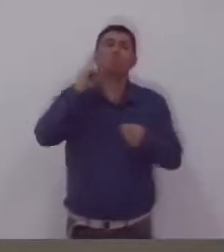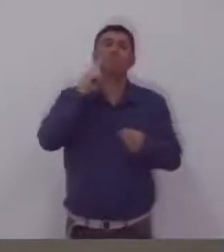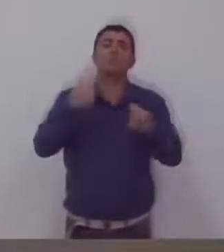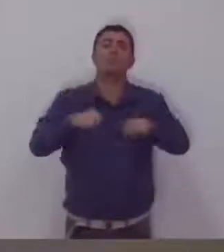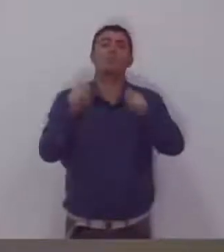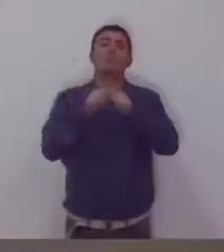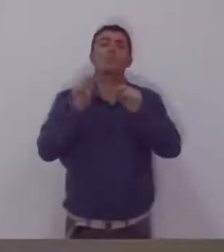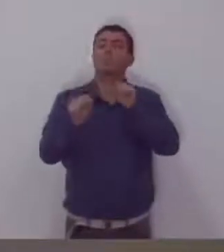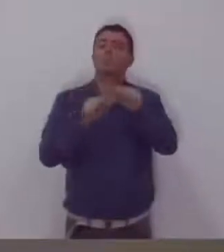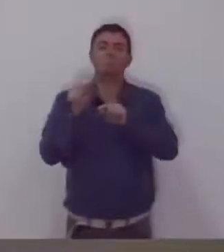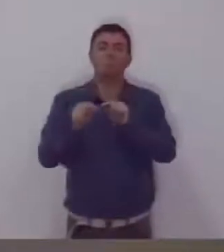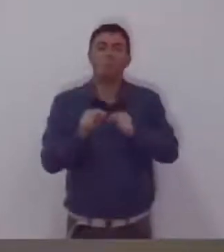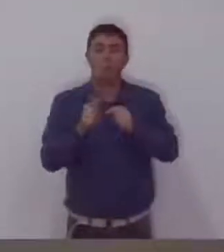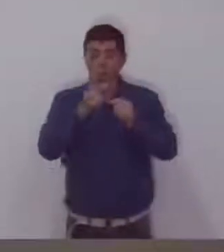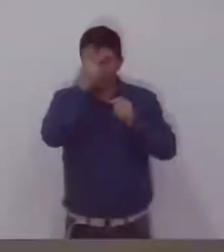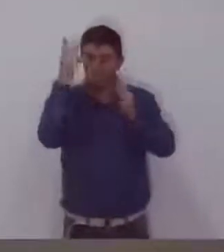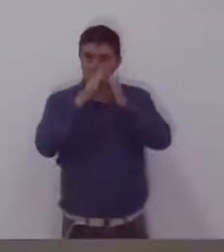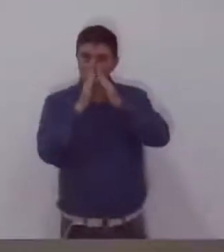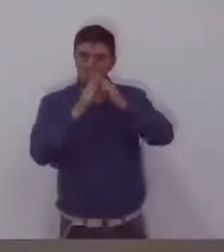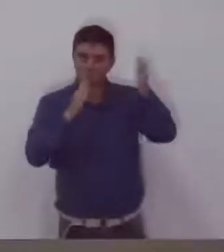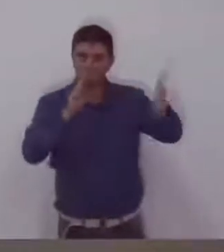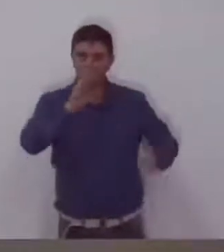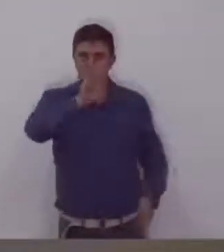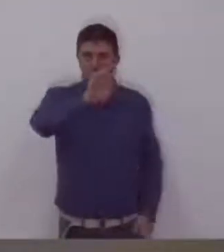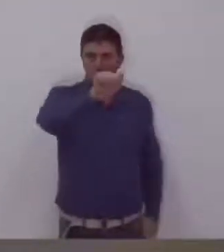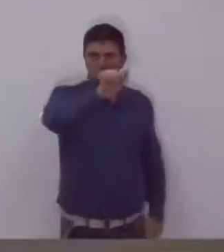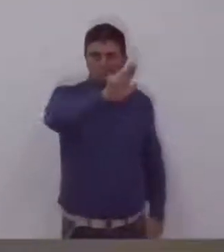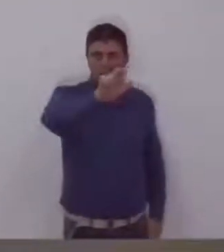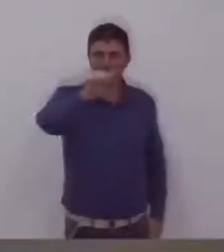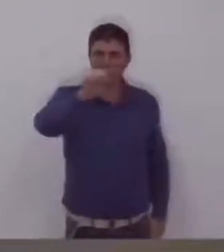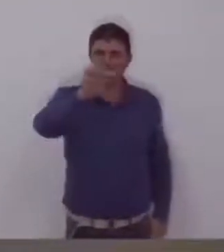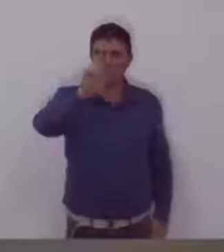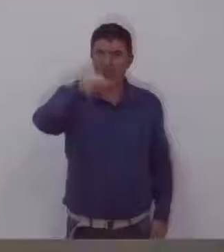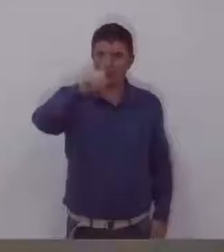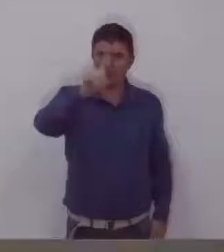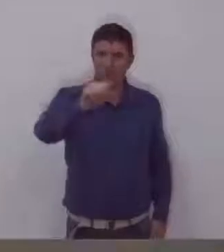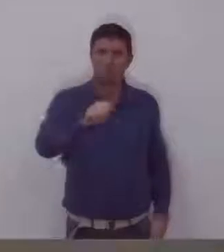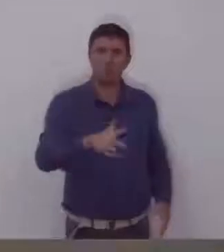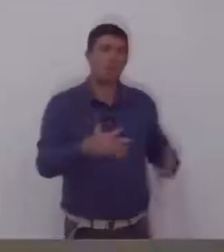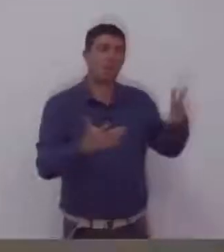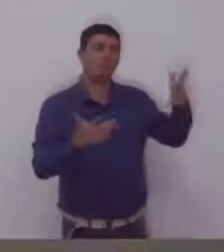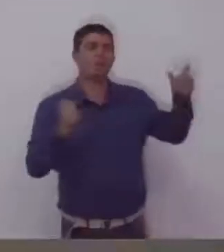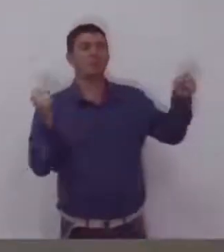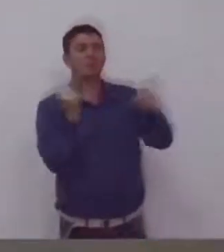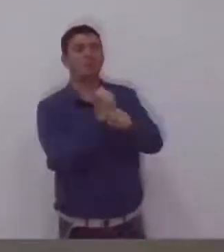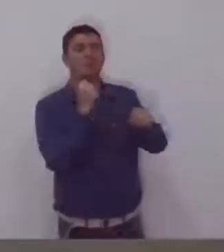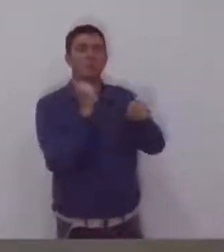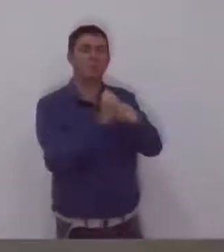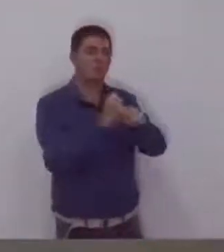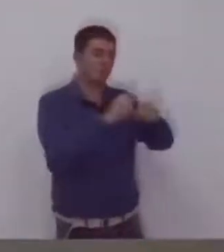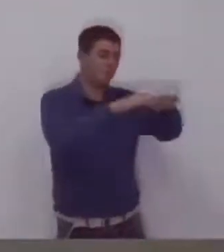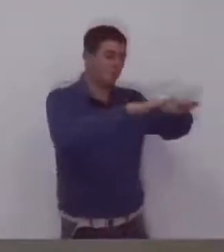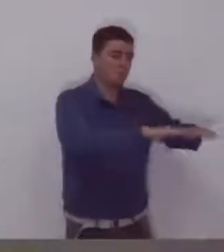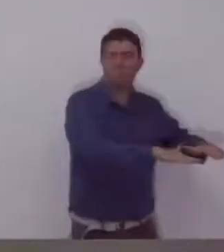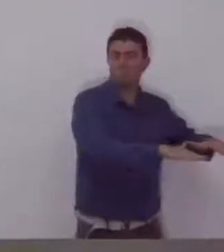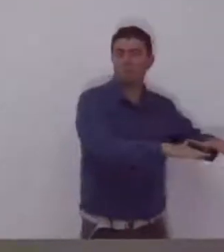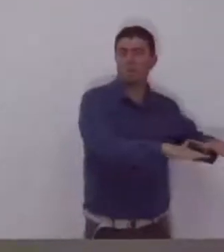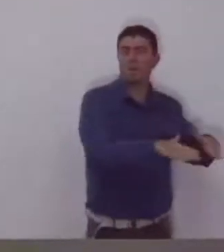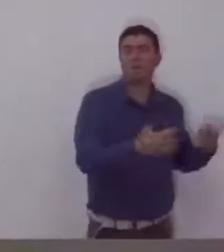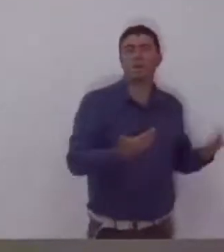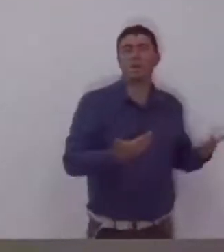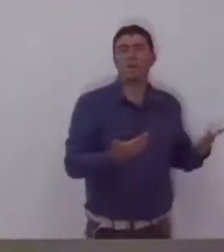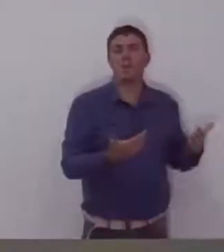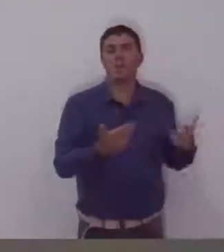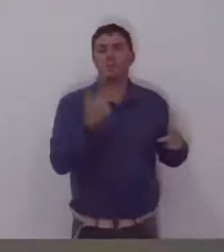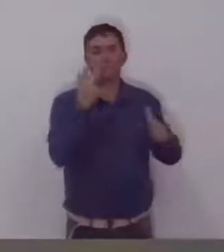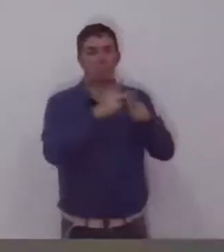Barra Funda, principalmente ali, não podemos simplesmente agora, vocês construíram aí na Barra Funda, na Baixa, agora tem que arcar com as